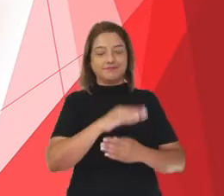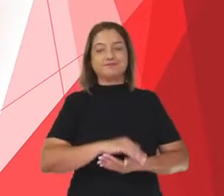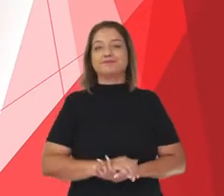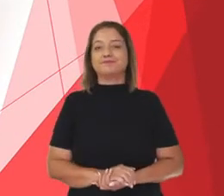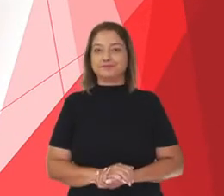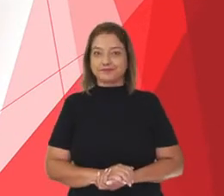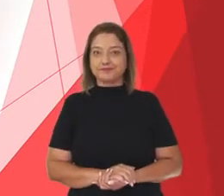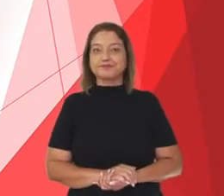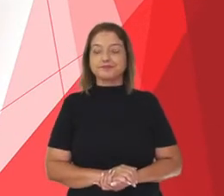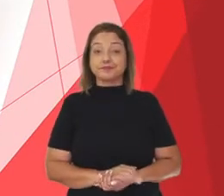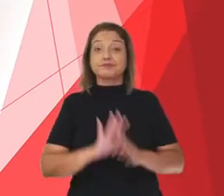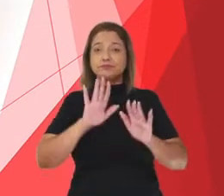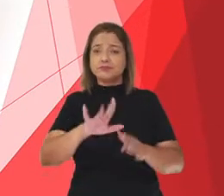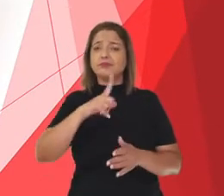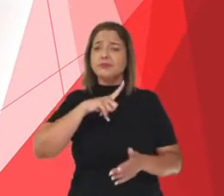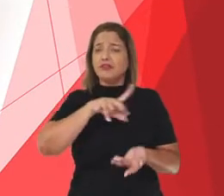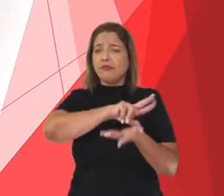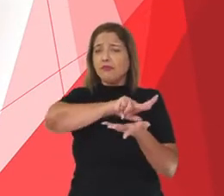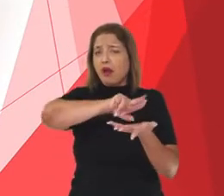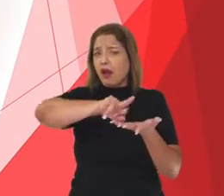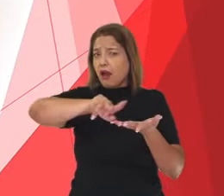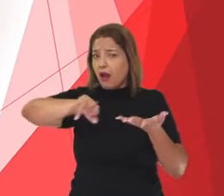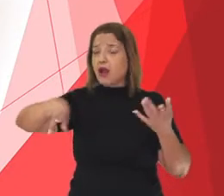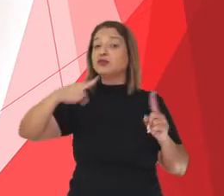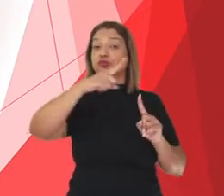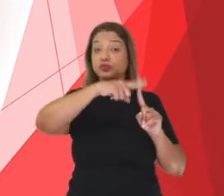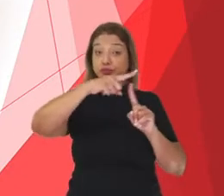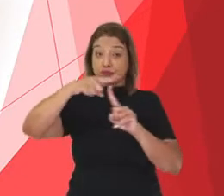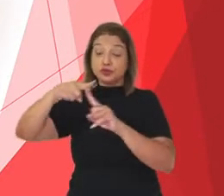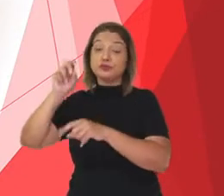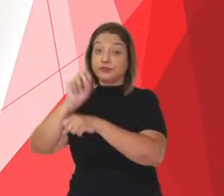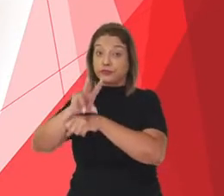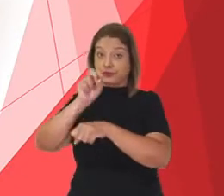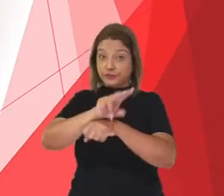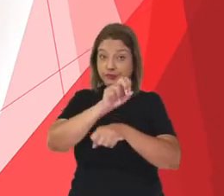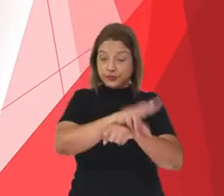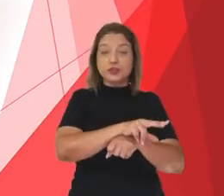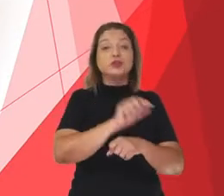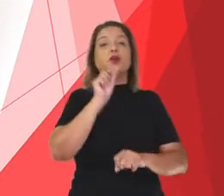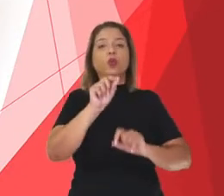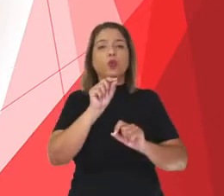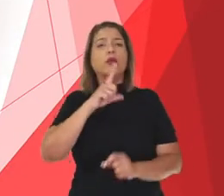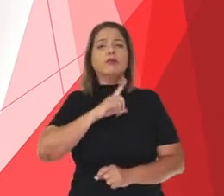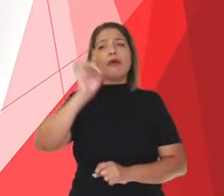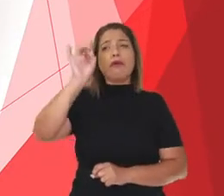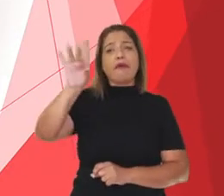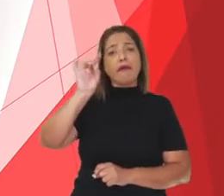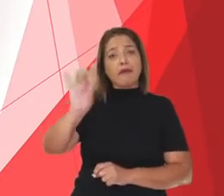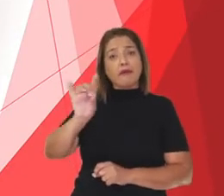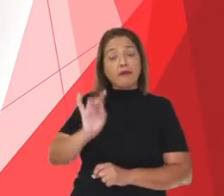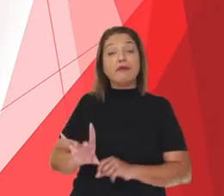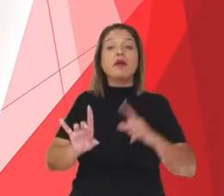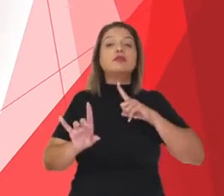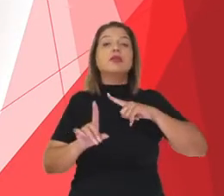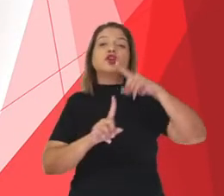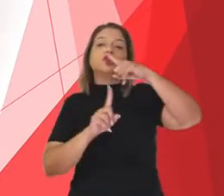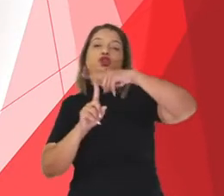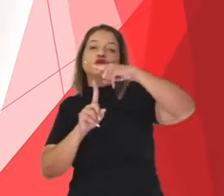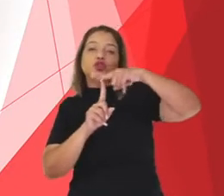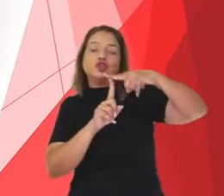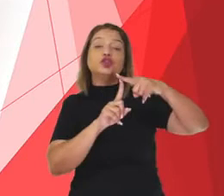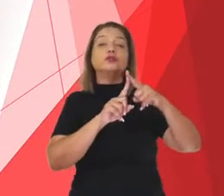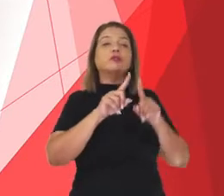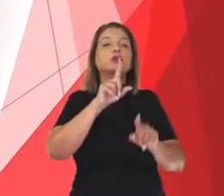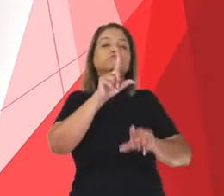Existem vários tipos de vírus, sendo que cada um deles tem um tipo